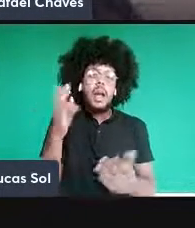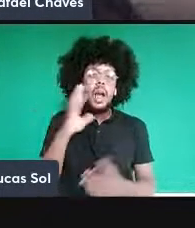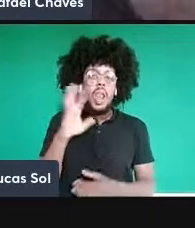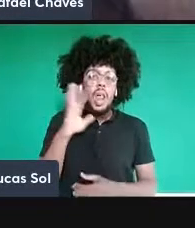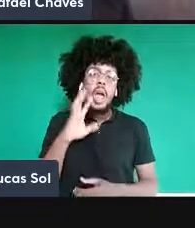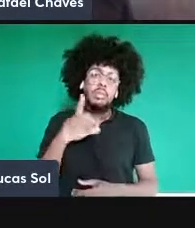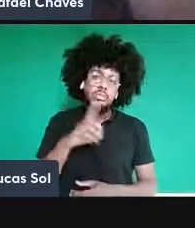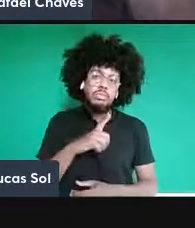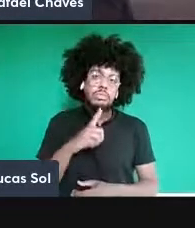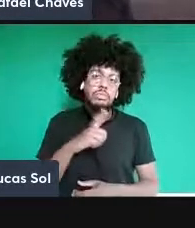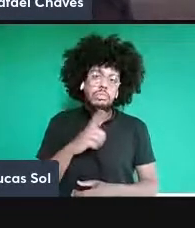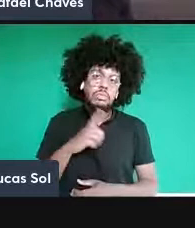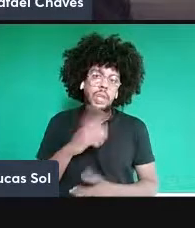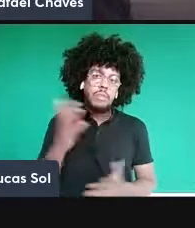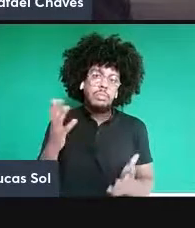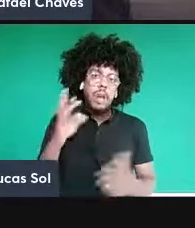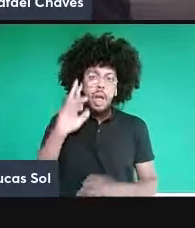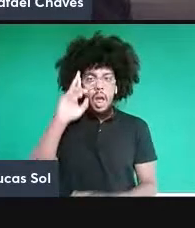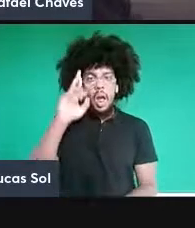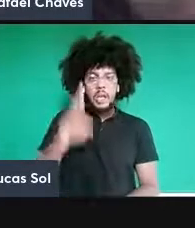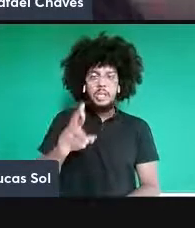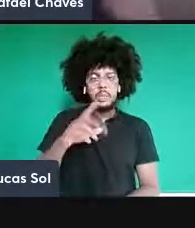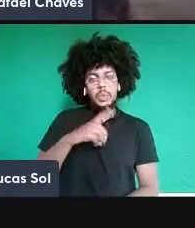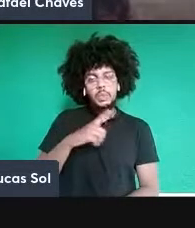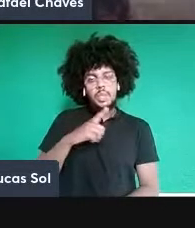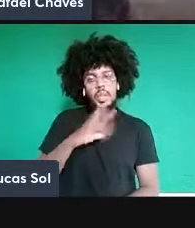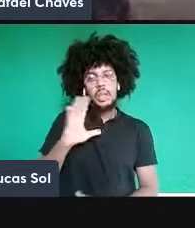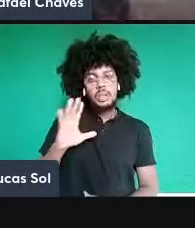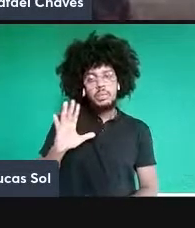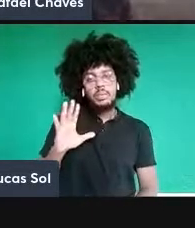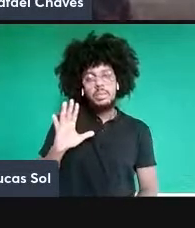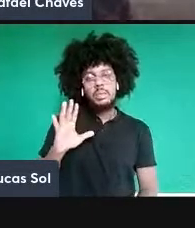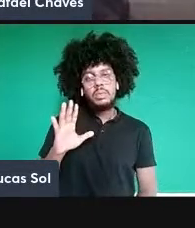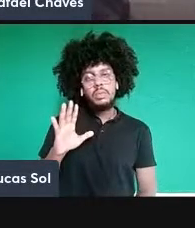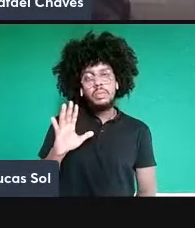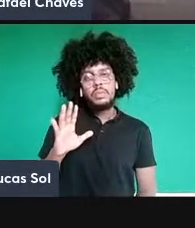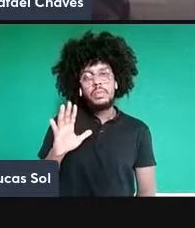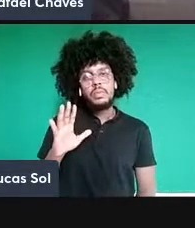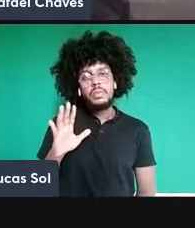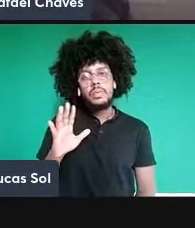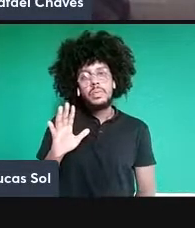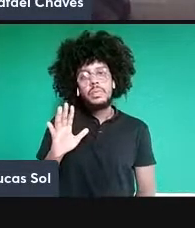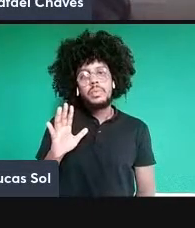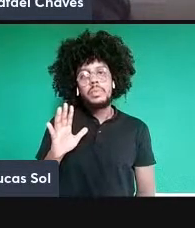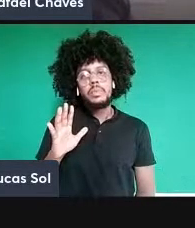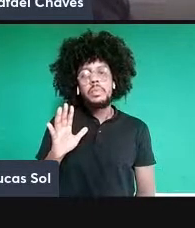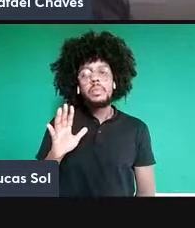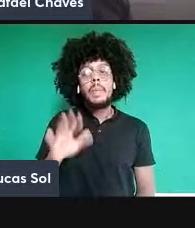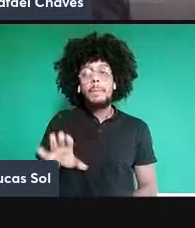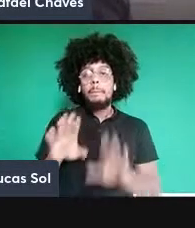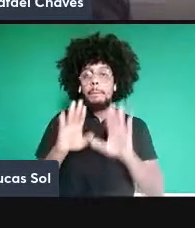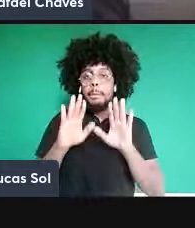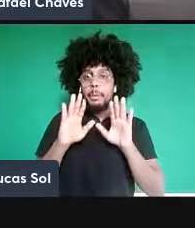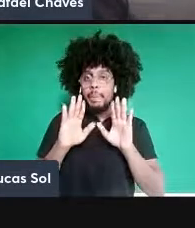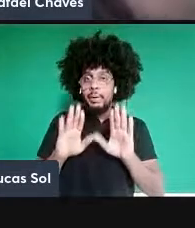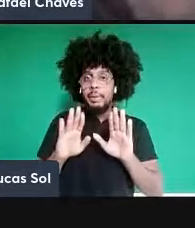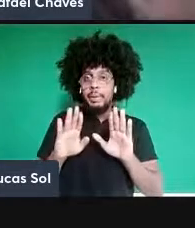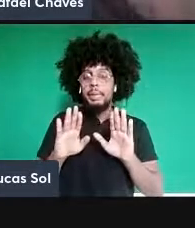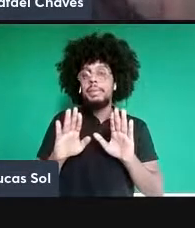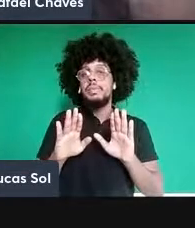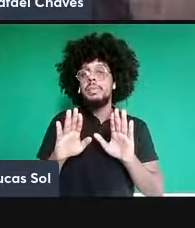essa é a razão lógica por detrás desse EPR igual a RB, mas, enfim,